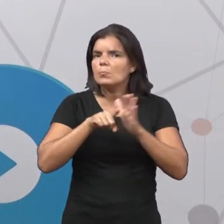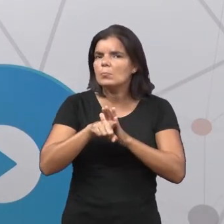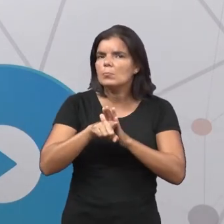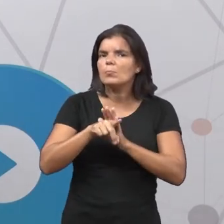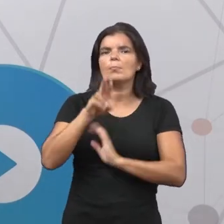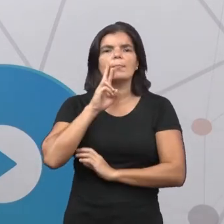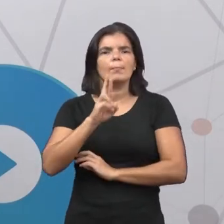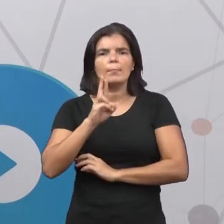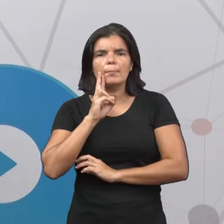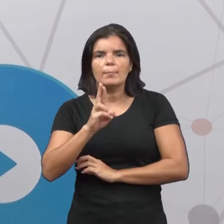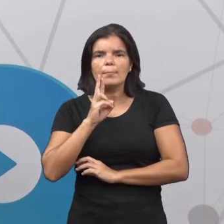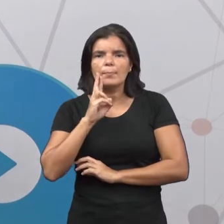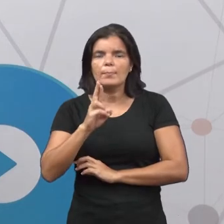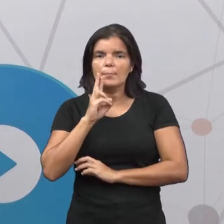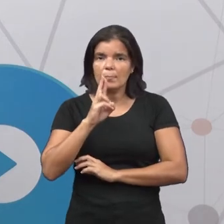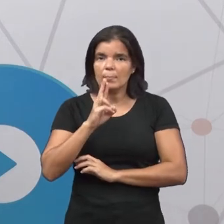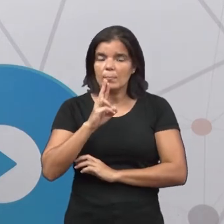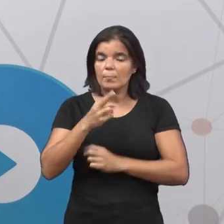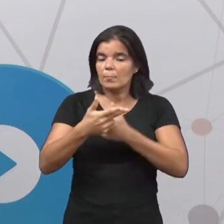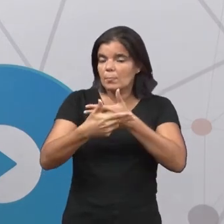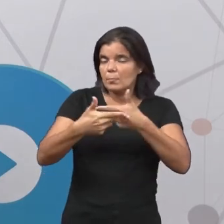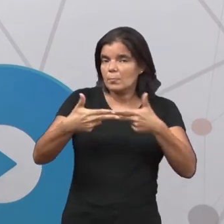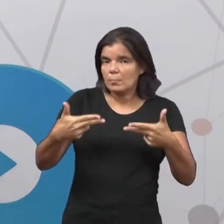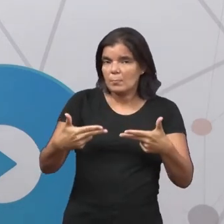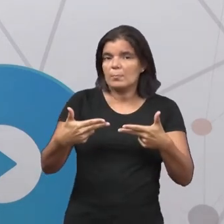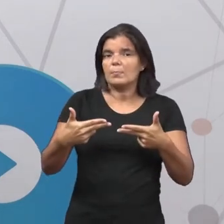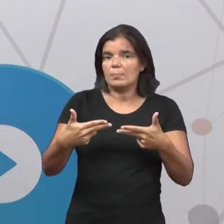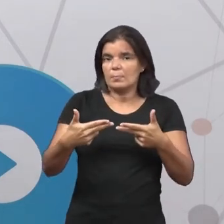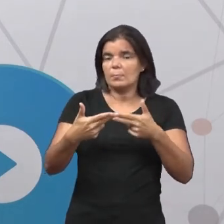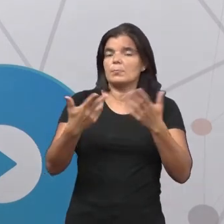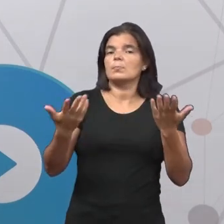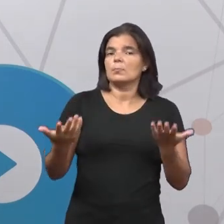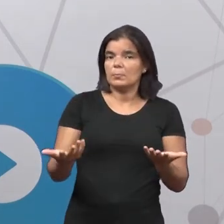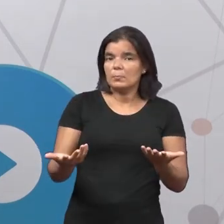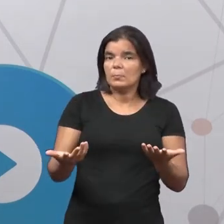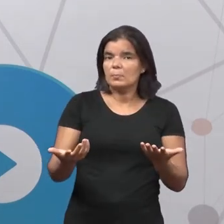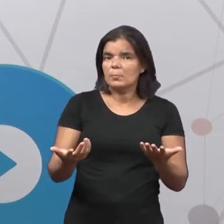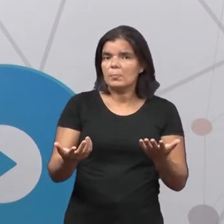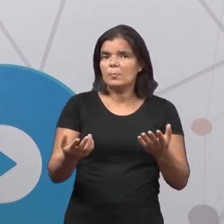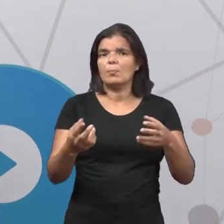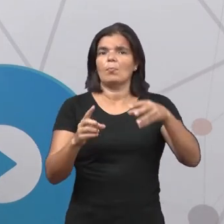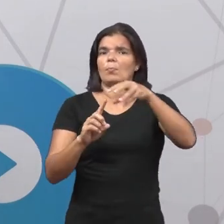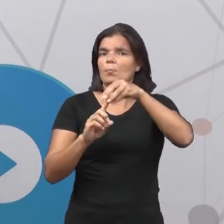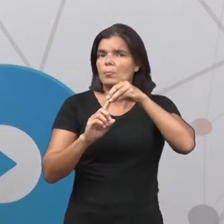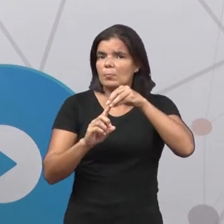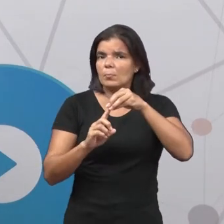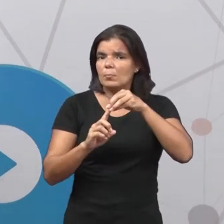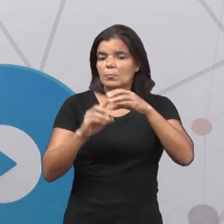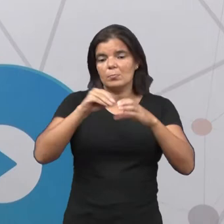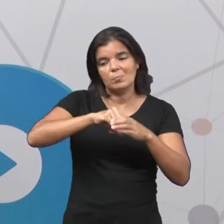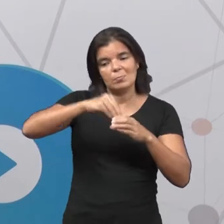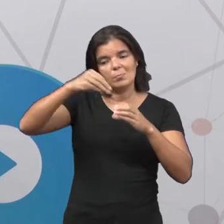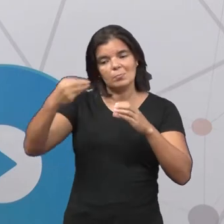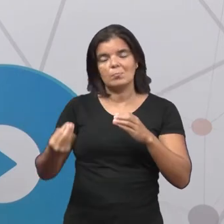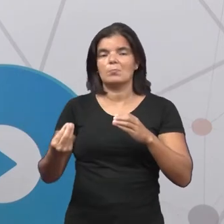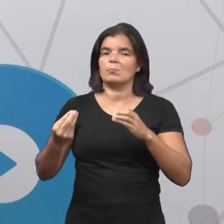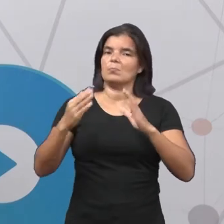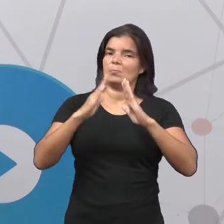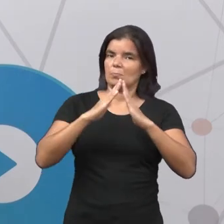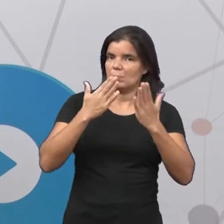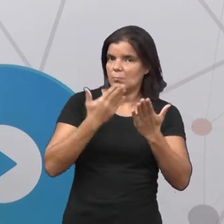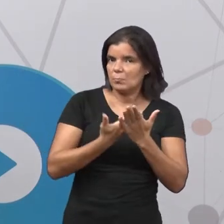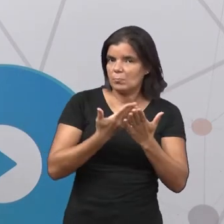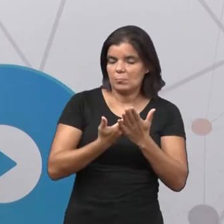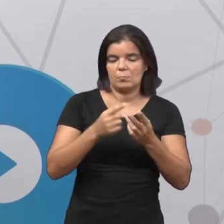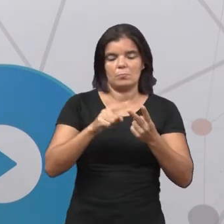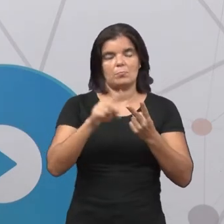reivindicar fatores, coisas, pautas que estão fora do ambiente da